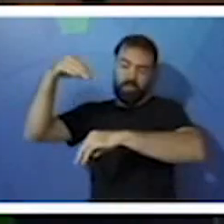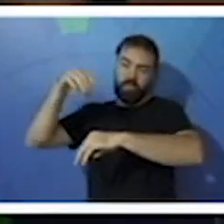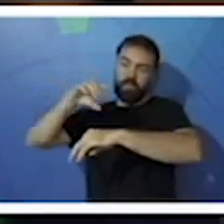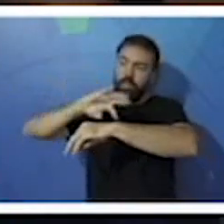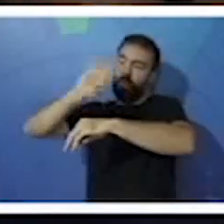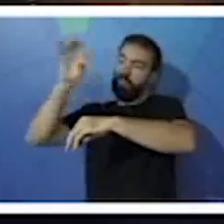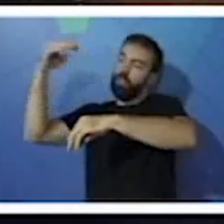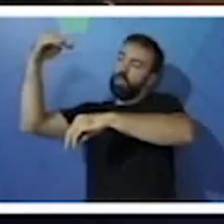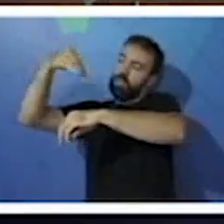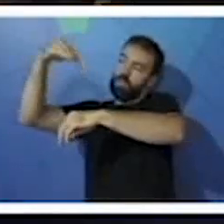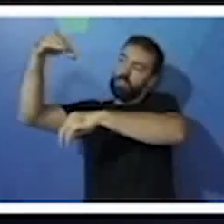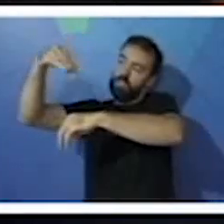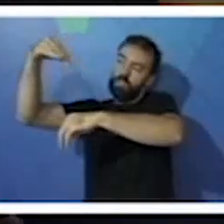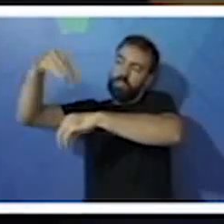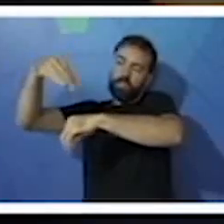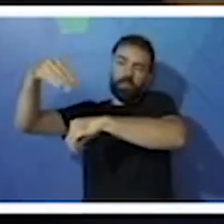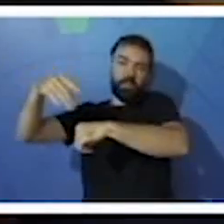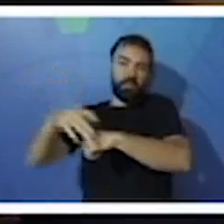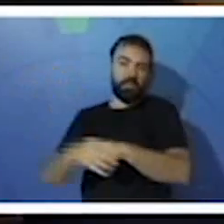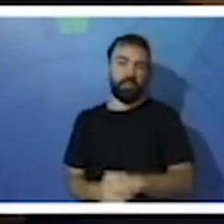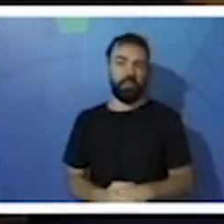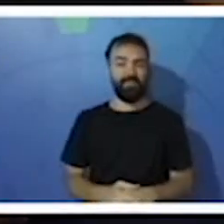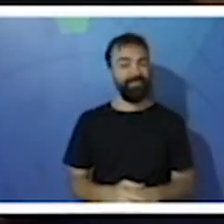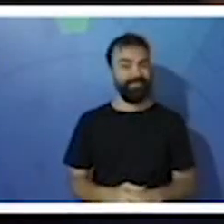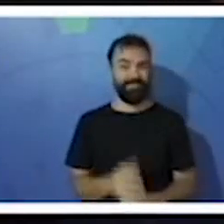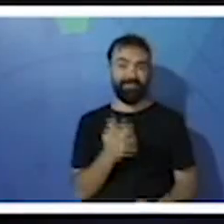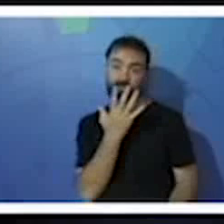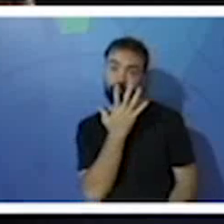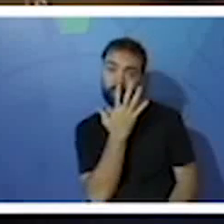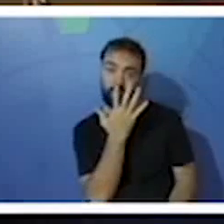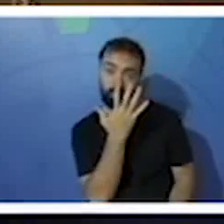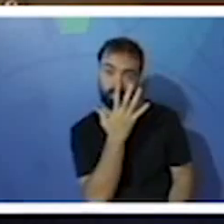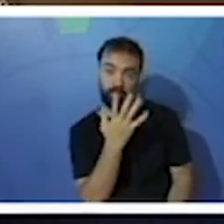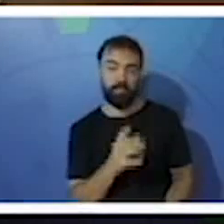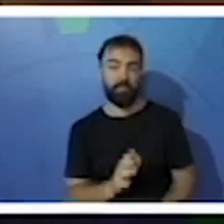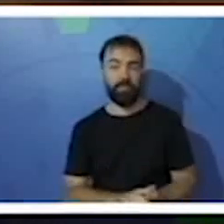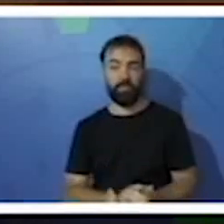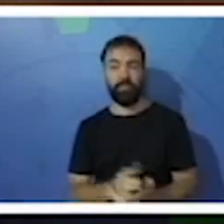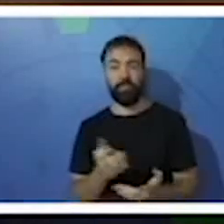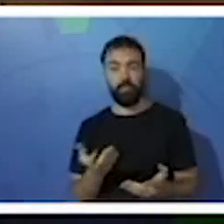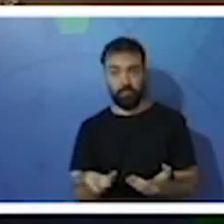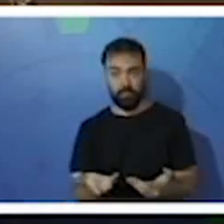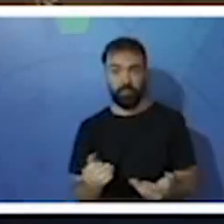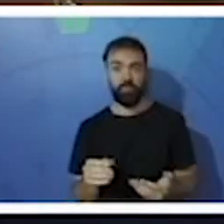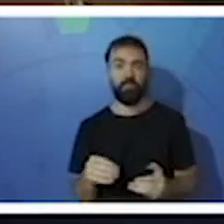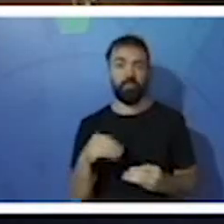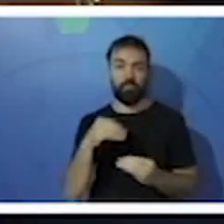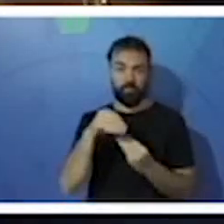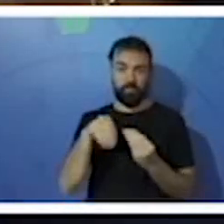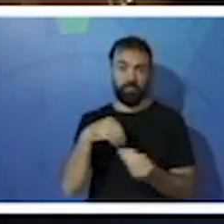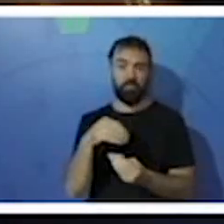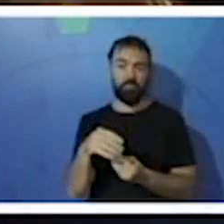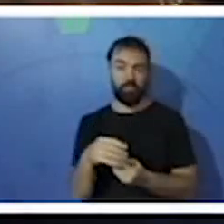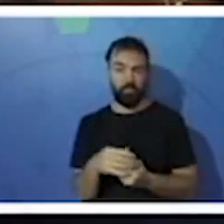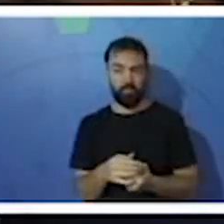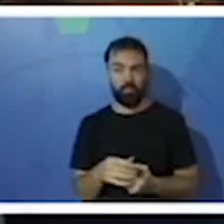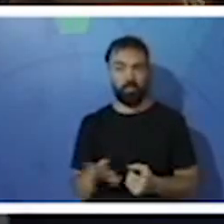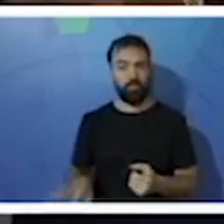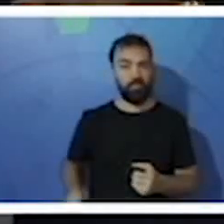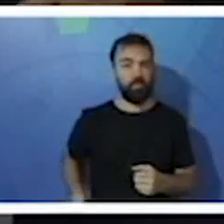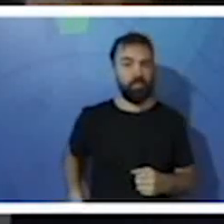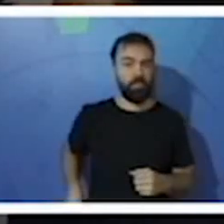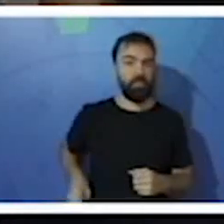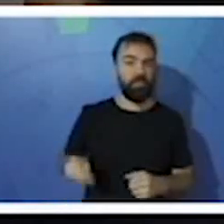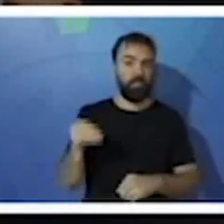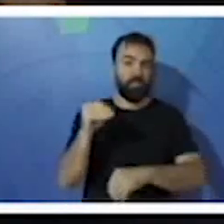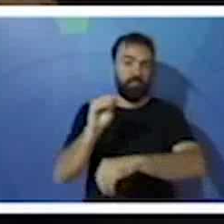pena e a ave não se molha. Olha que incrível! Então, através dessa substância que é oleosa, né, que ela vai com